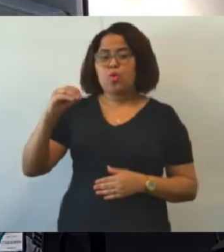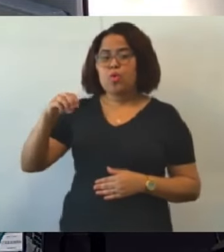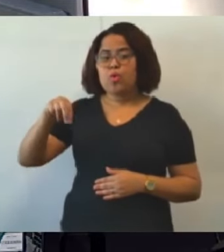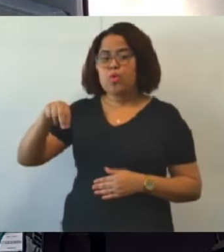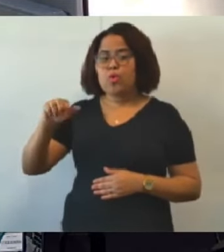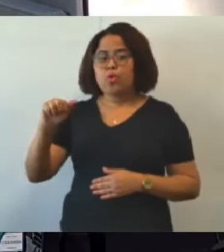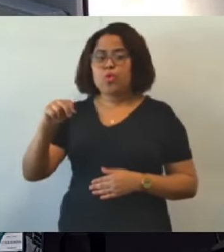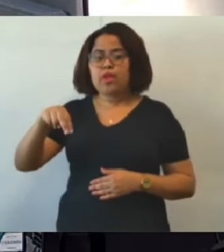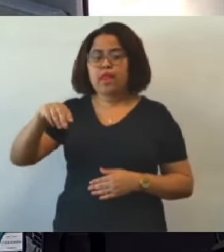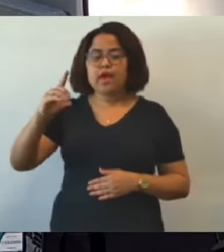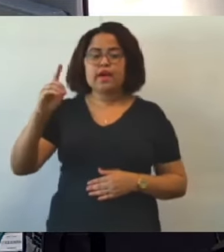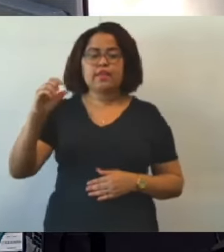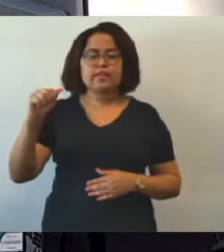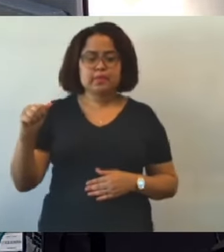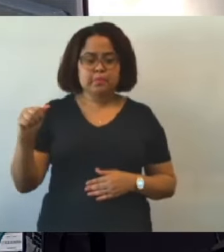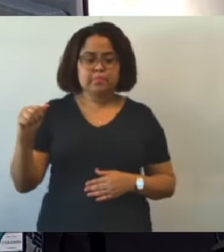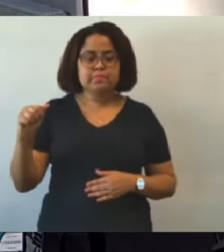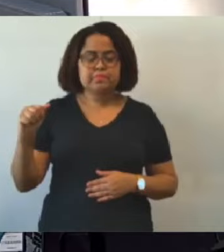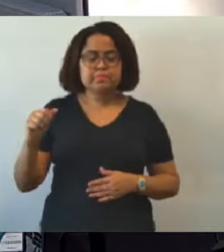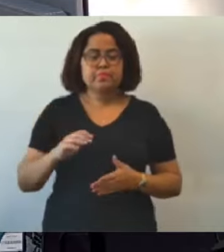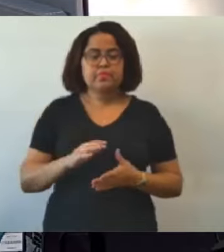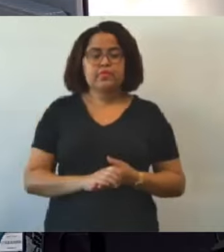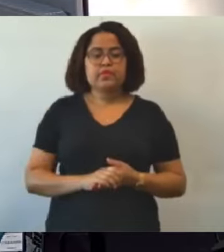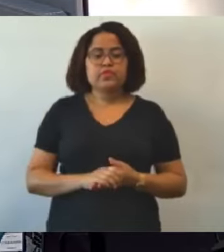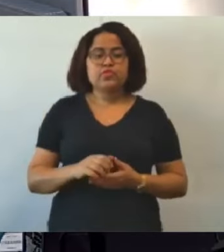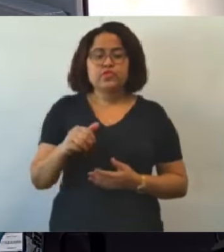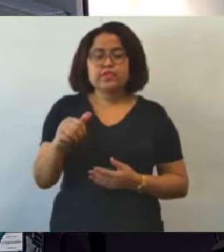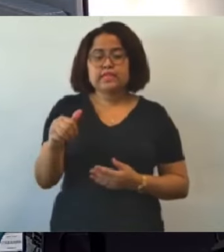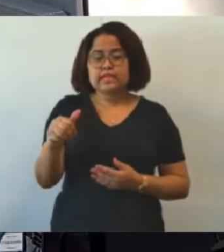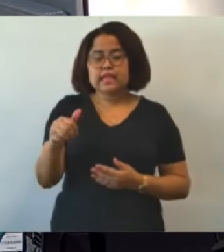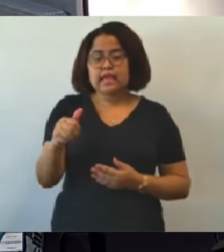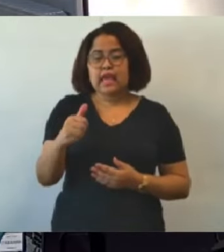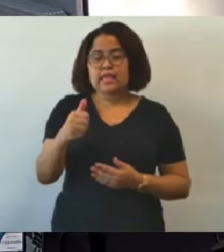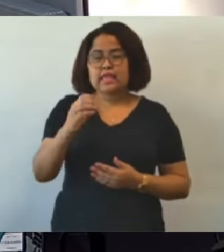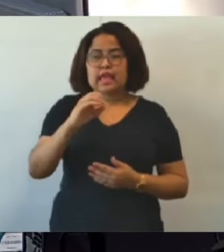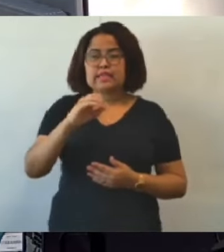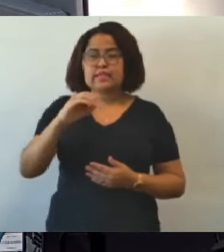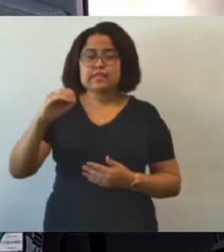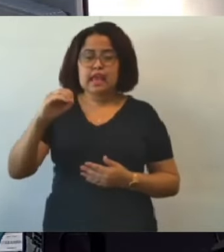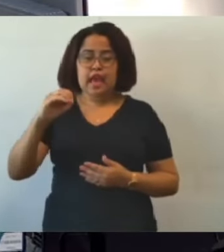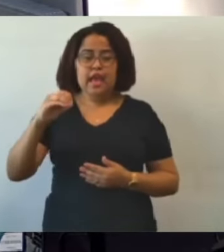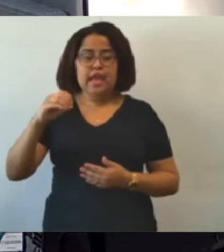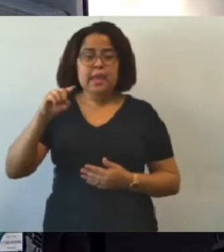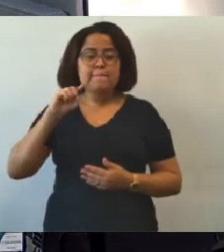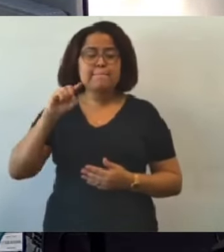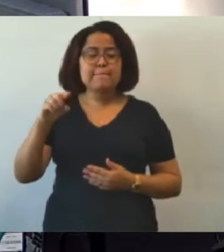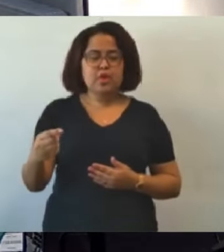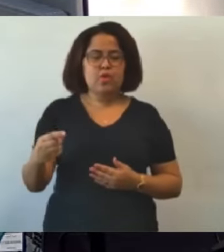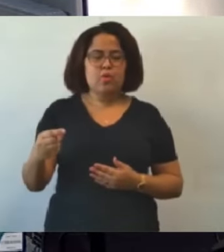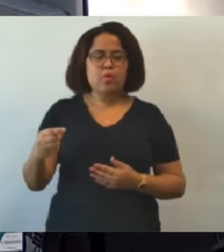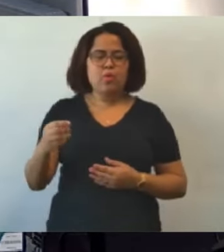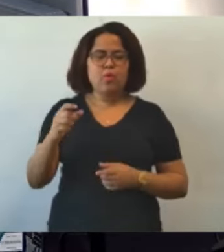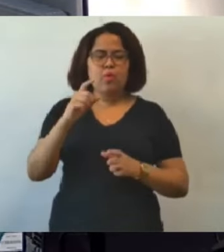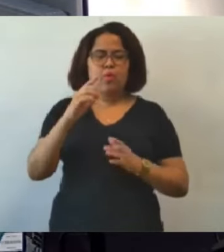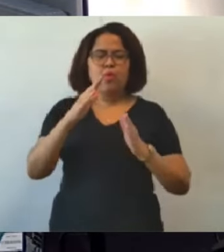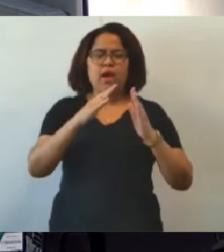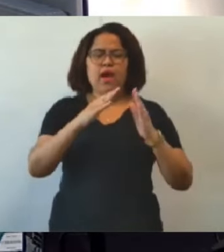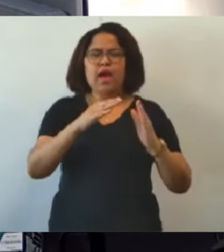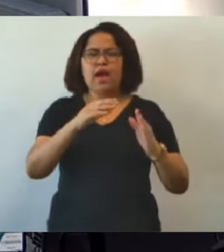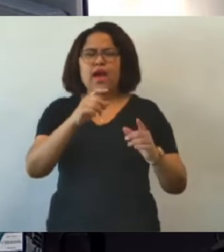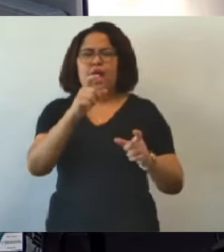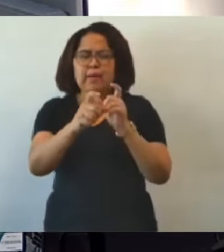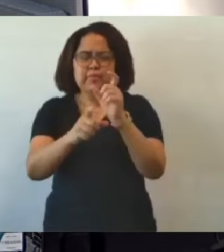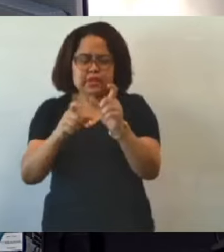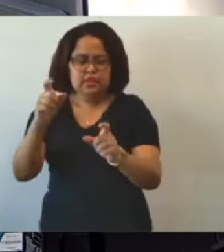sim 100 mil habitantes. E o Poder Executivo Municipal, que ele é o responsável pelas